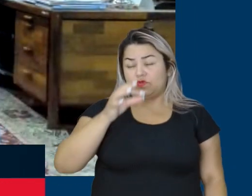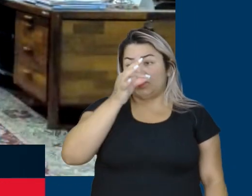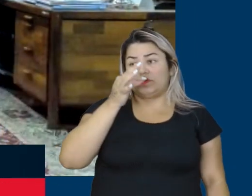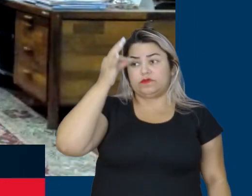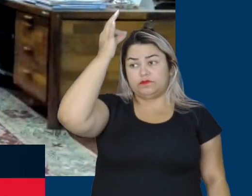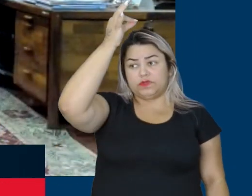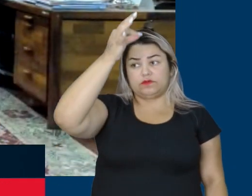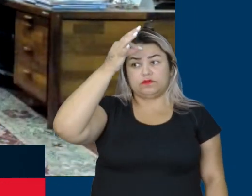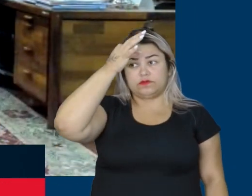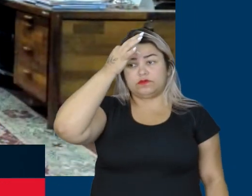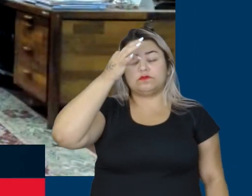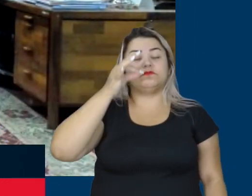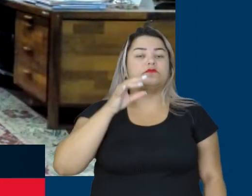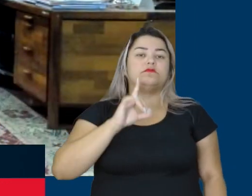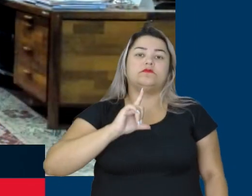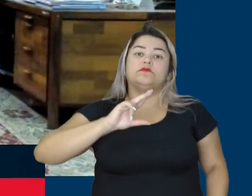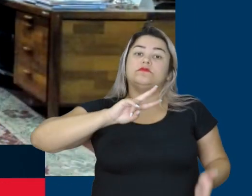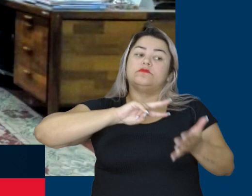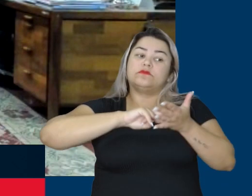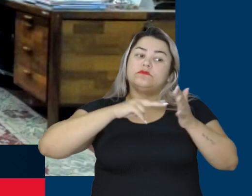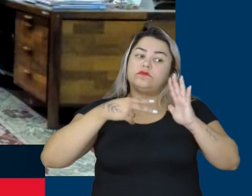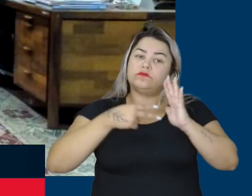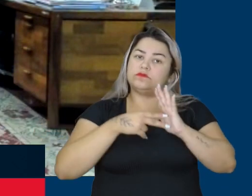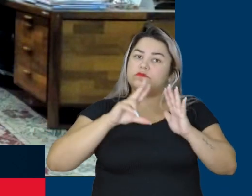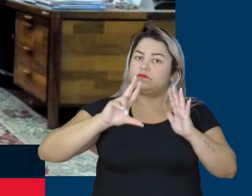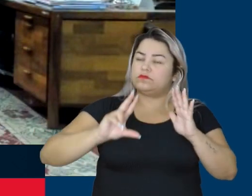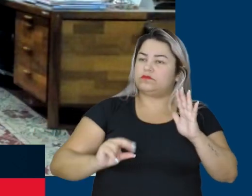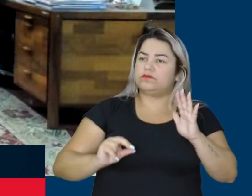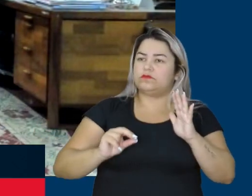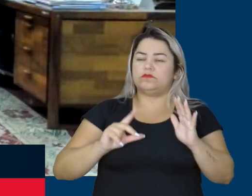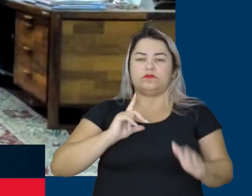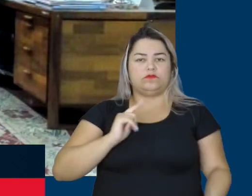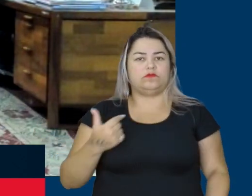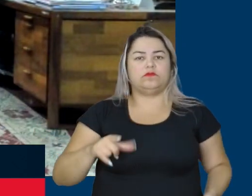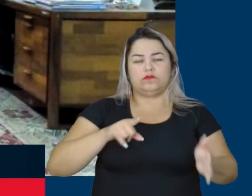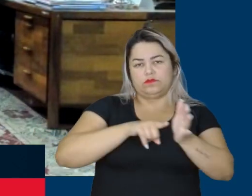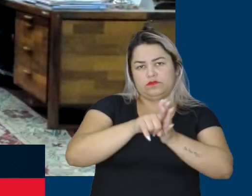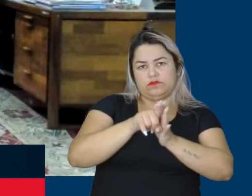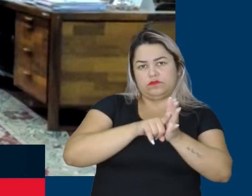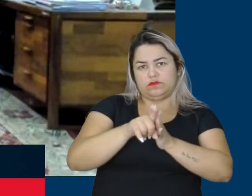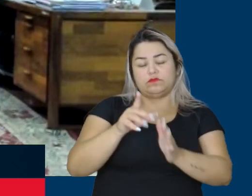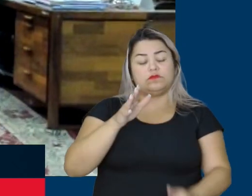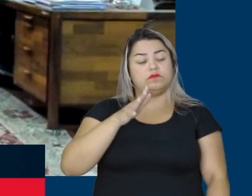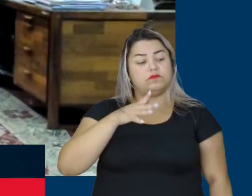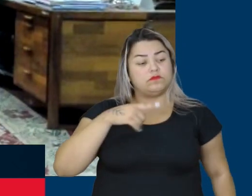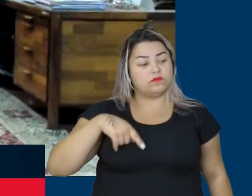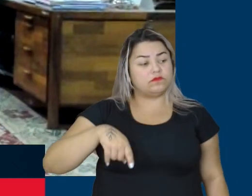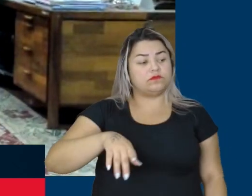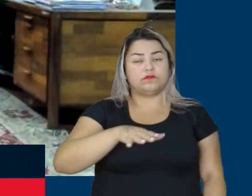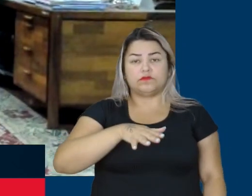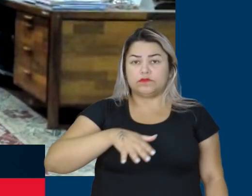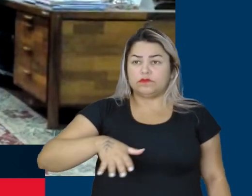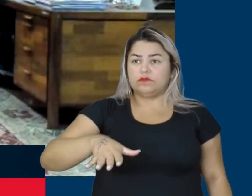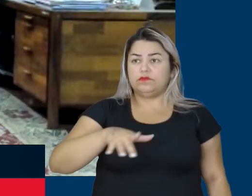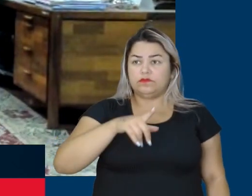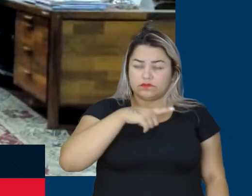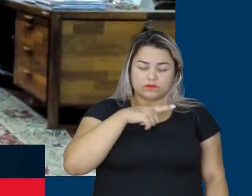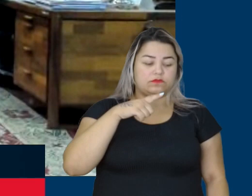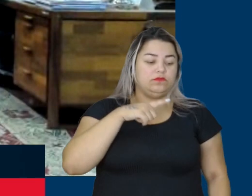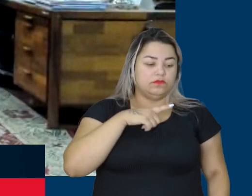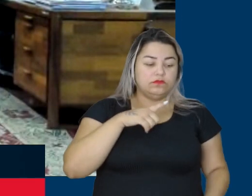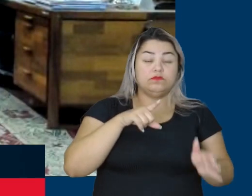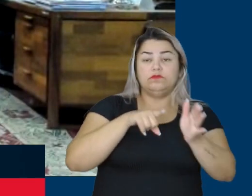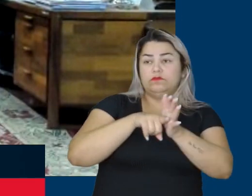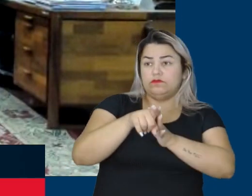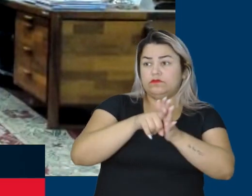Santo, não significa dizer que não haverá fiscalização nossa em Minas Gerais e Espírito Santo, haverá sim fiscalização,